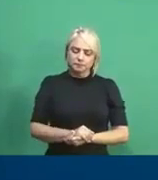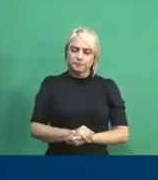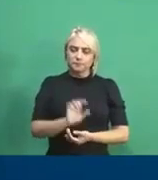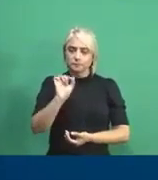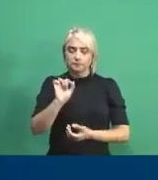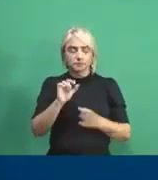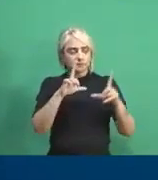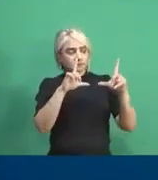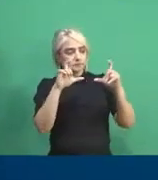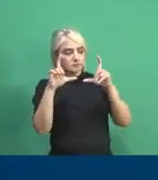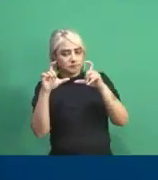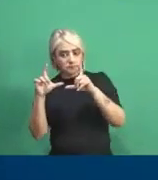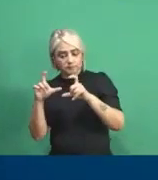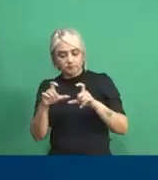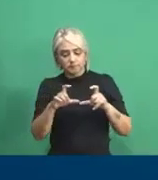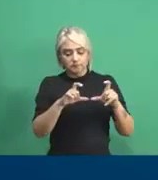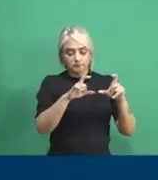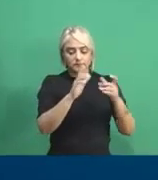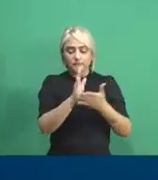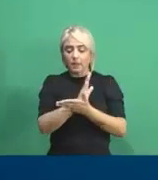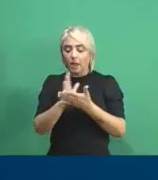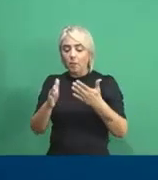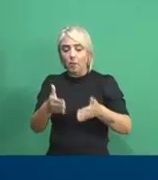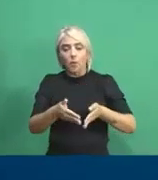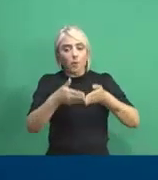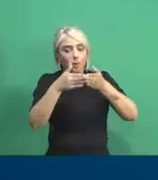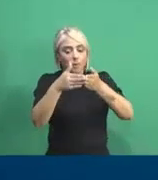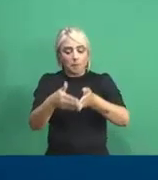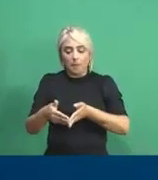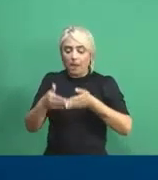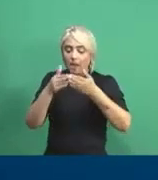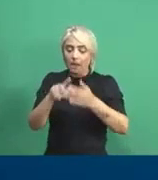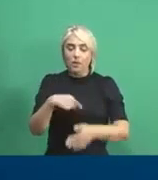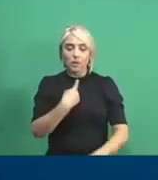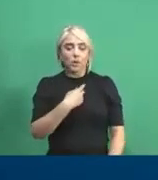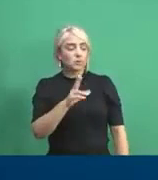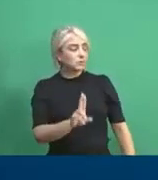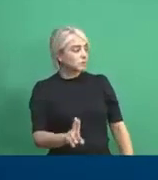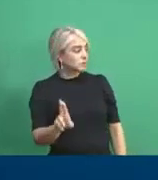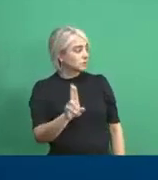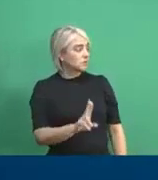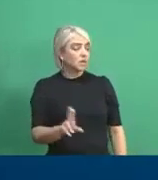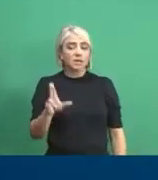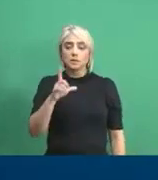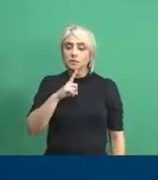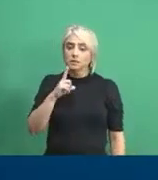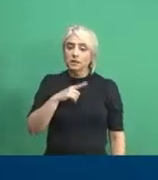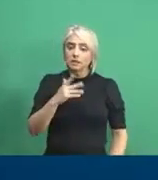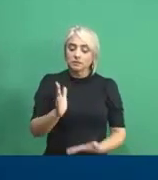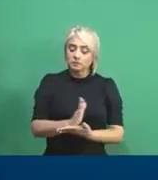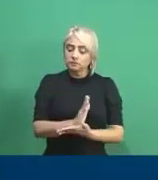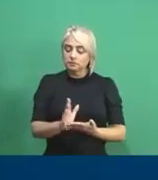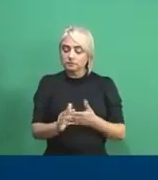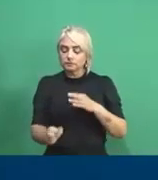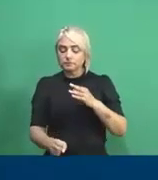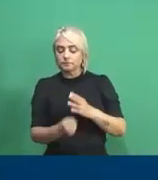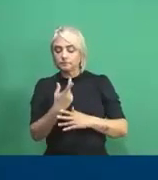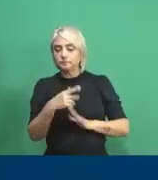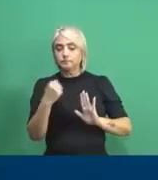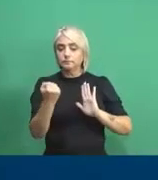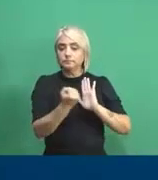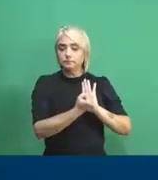Nessas imagens aí que vocês estão vendo, esses aqui são alguns dos barcos que nós utilizamos. Nós temos aqui alguns produtos que estão sendo